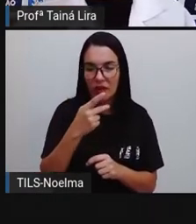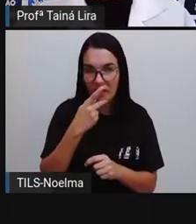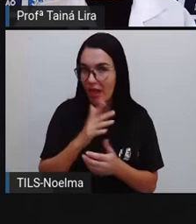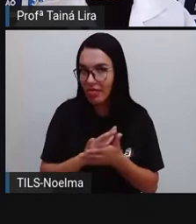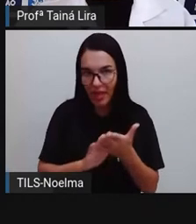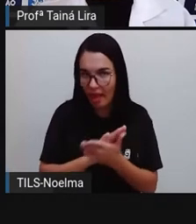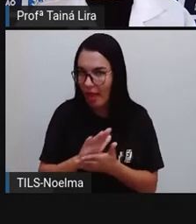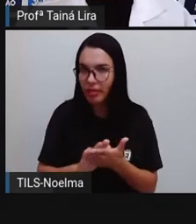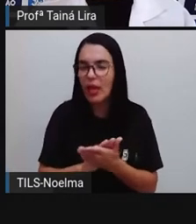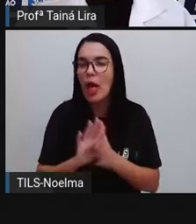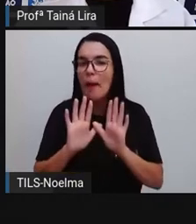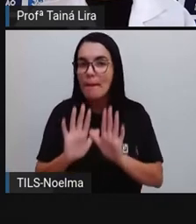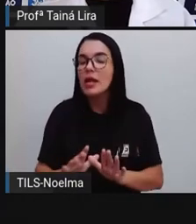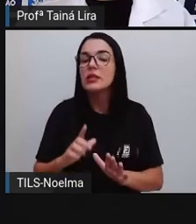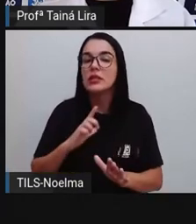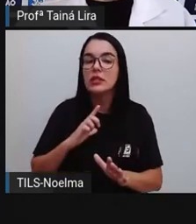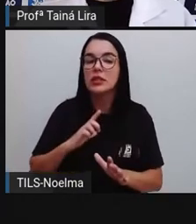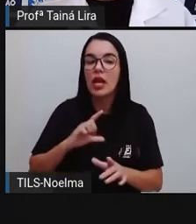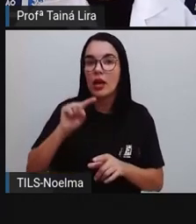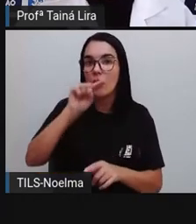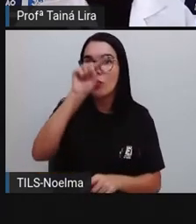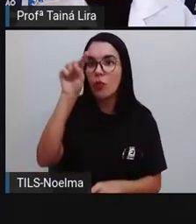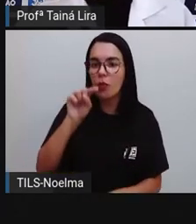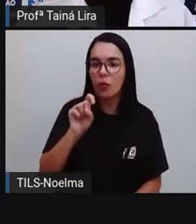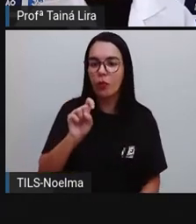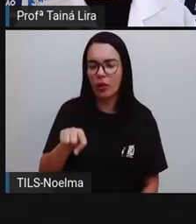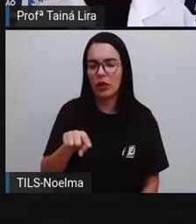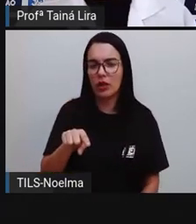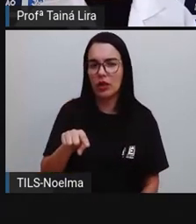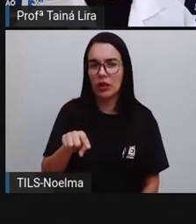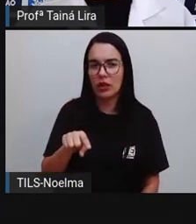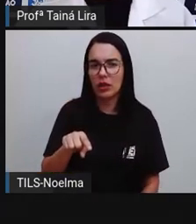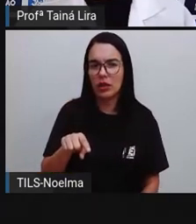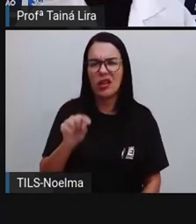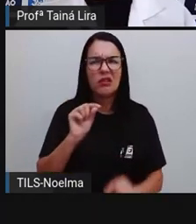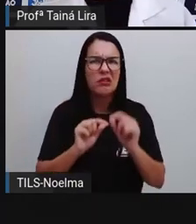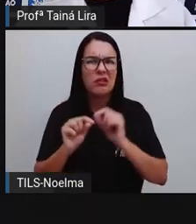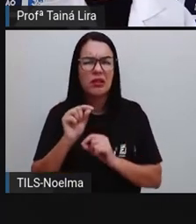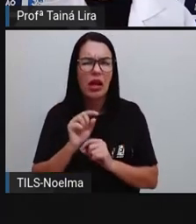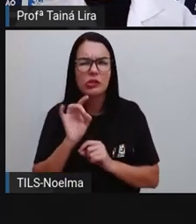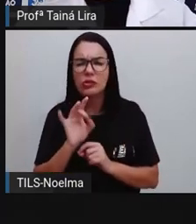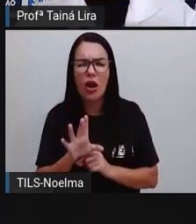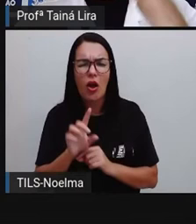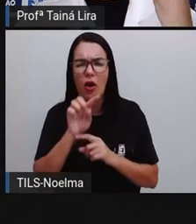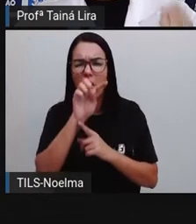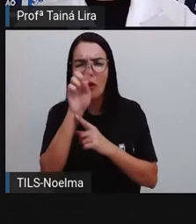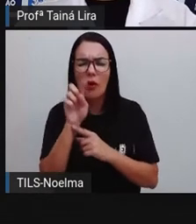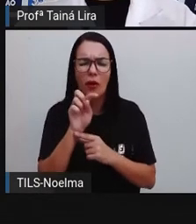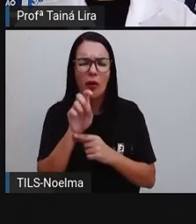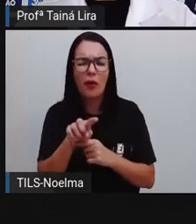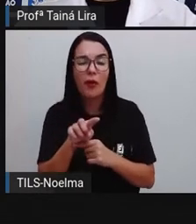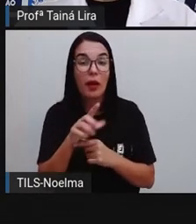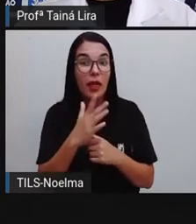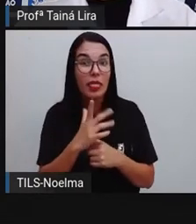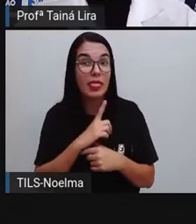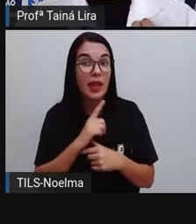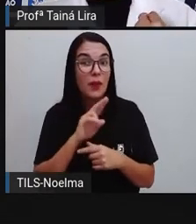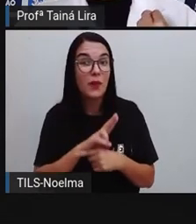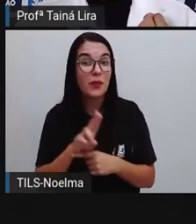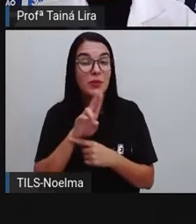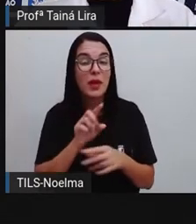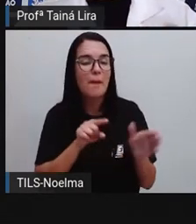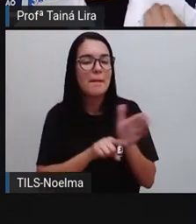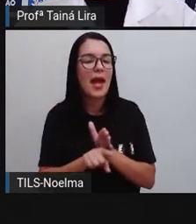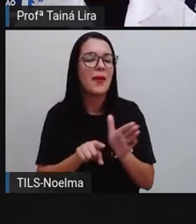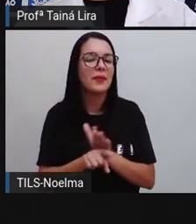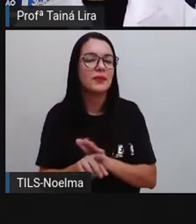Observem, esse balão aqui tem frases, ele tem só o sinal de pontuação, que é uma interrogação, pergunta, né? Então, é